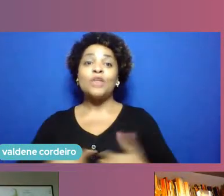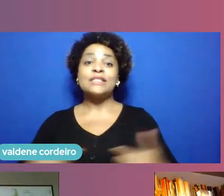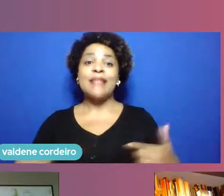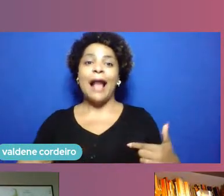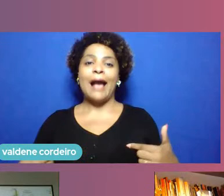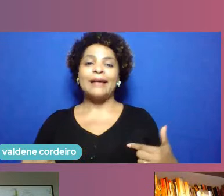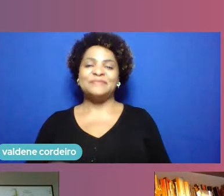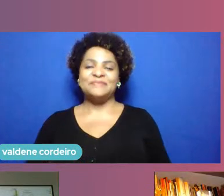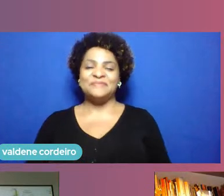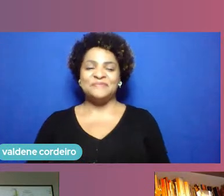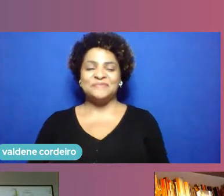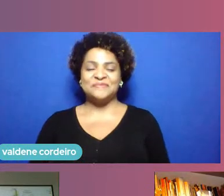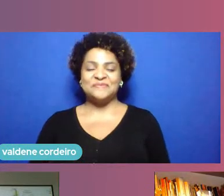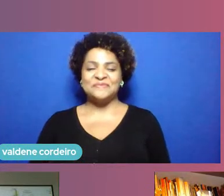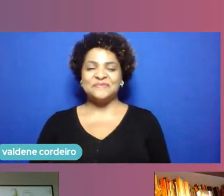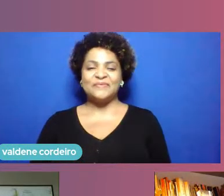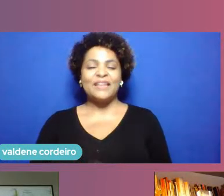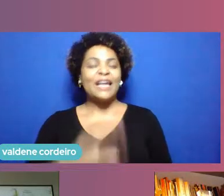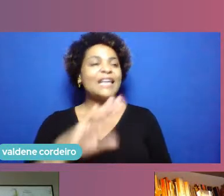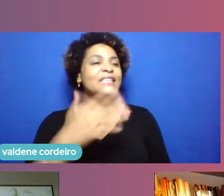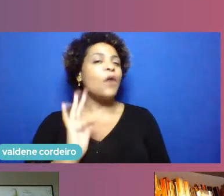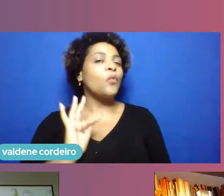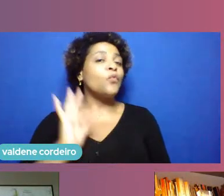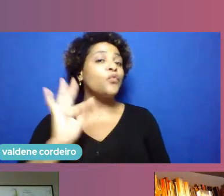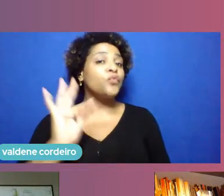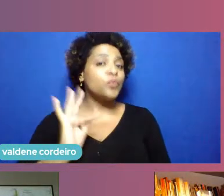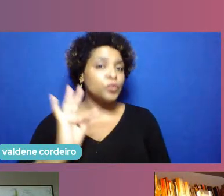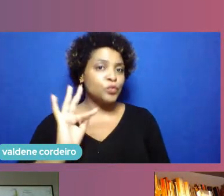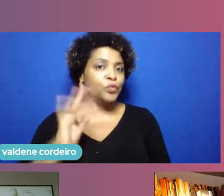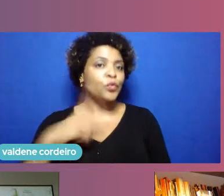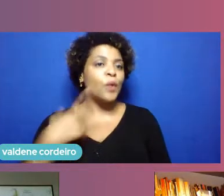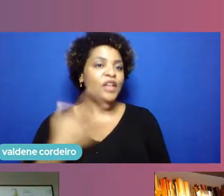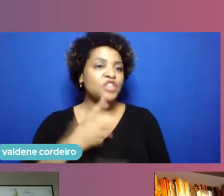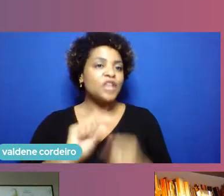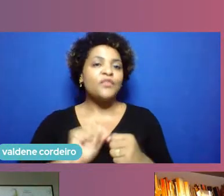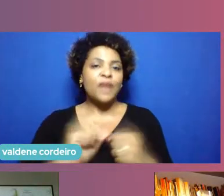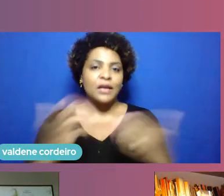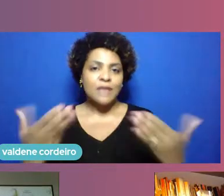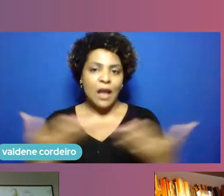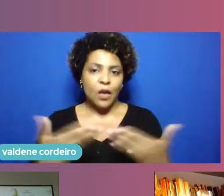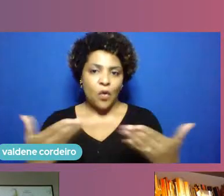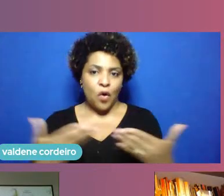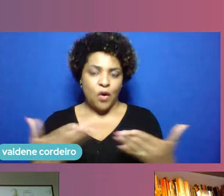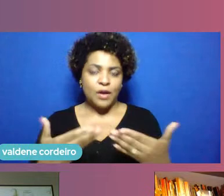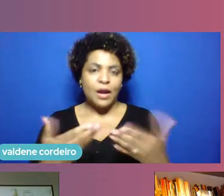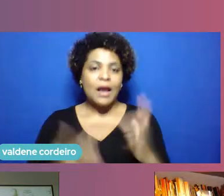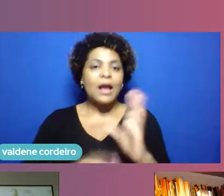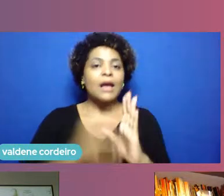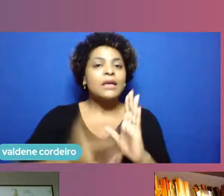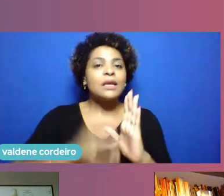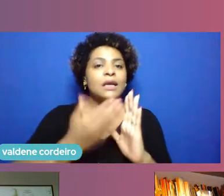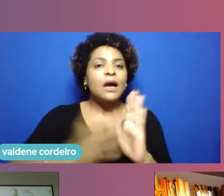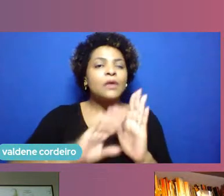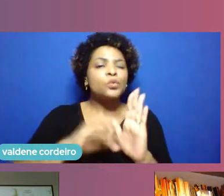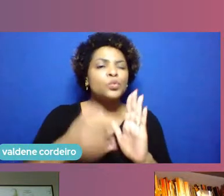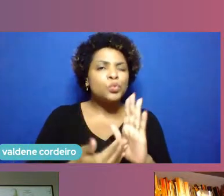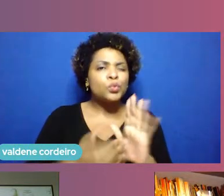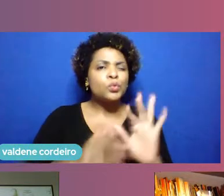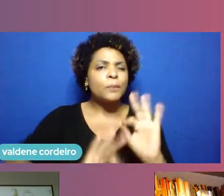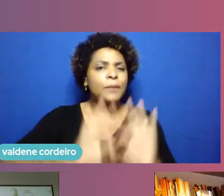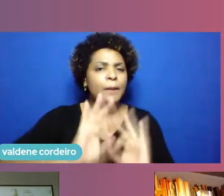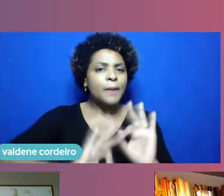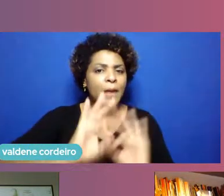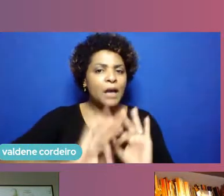Manu o futuro a gente constrói a gente inventa a partir da criação dessas condições então vai ser difícil prever